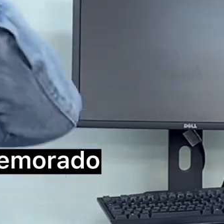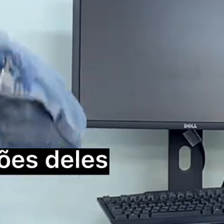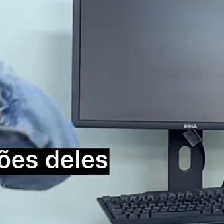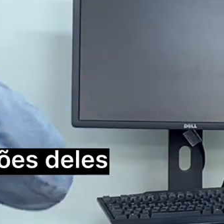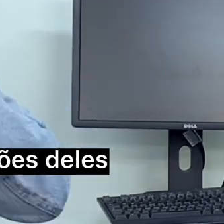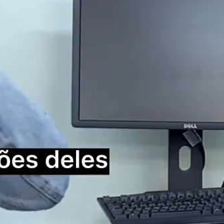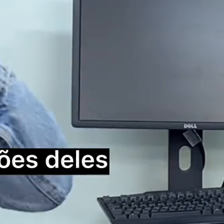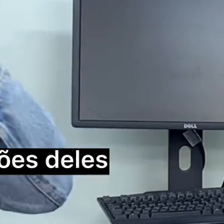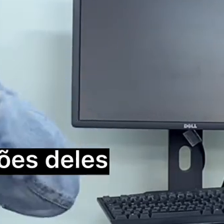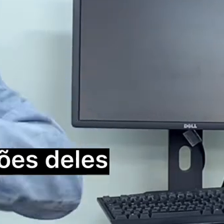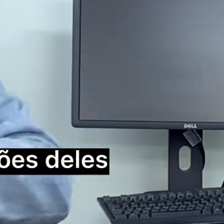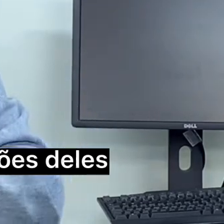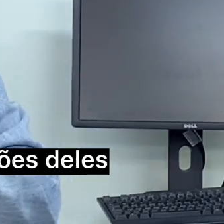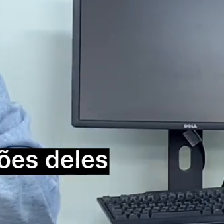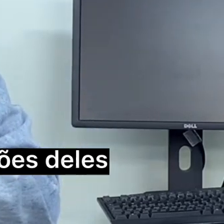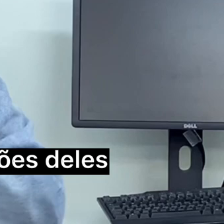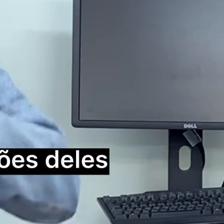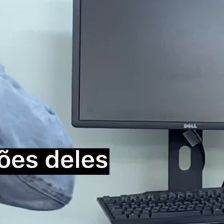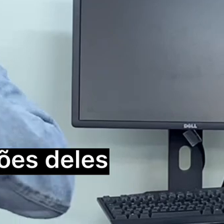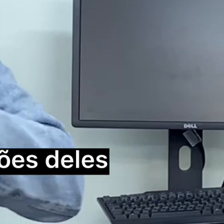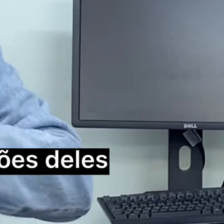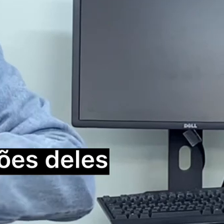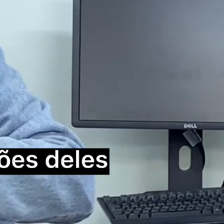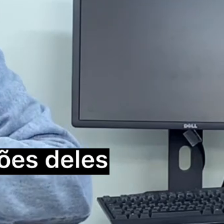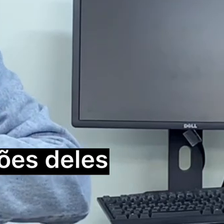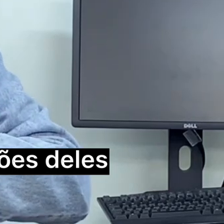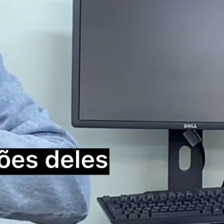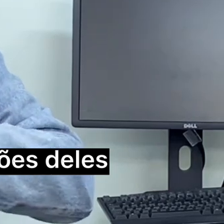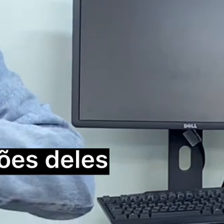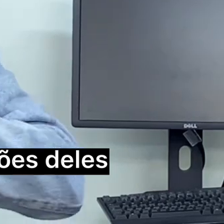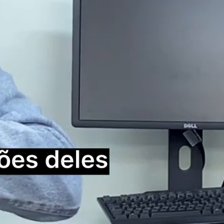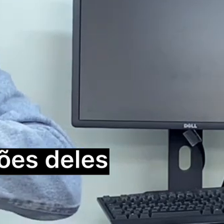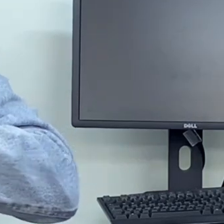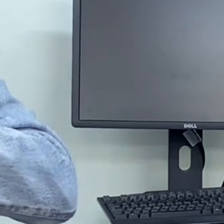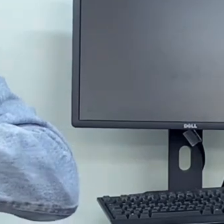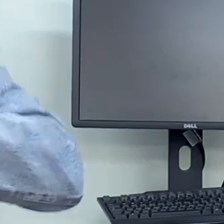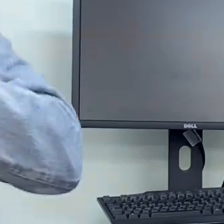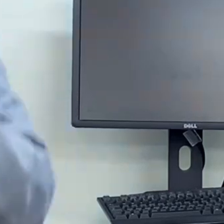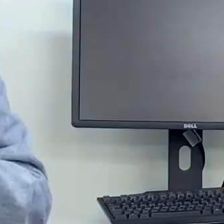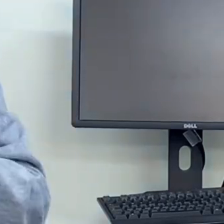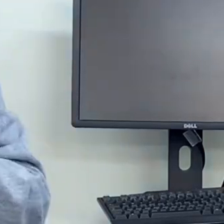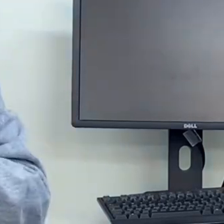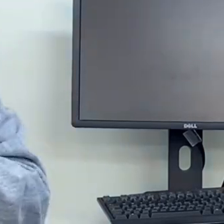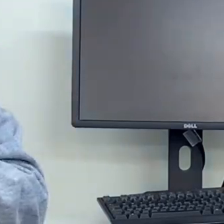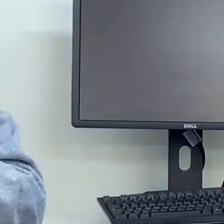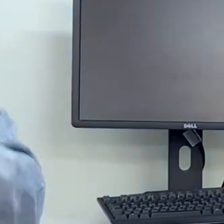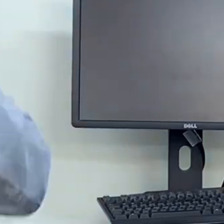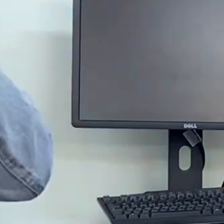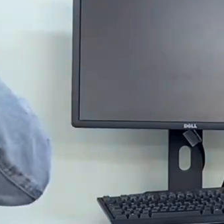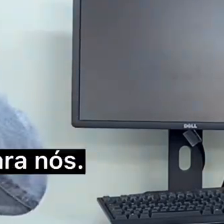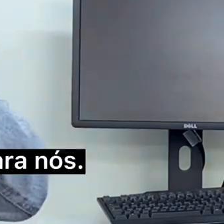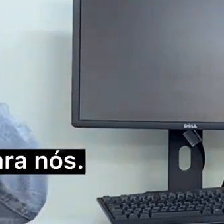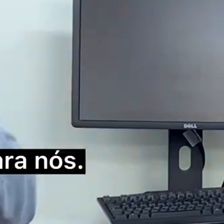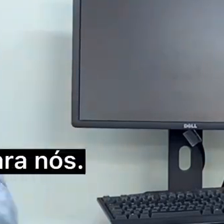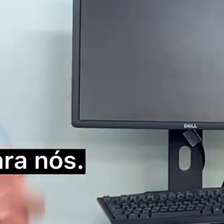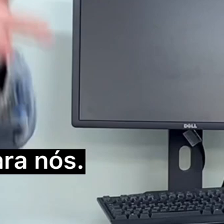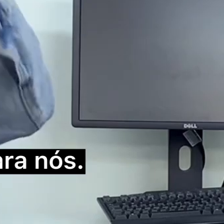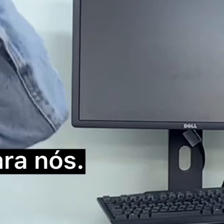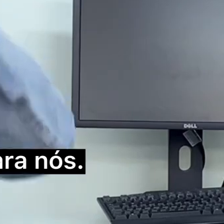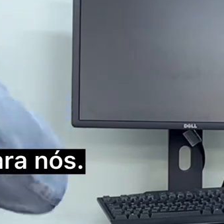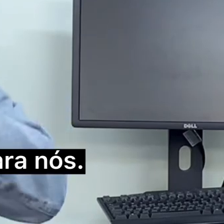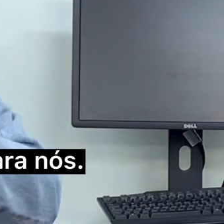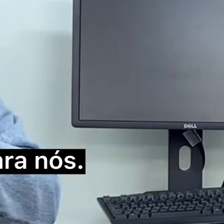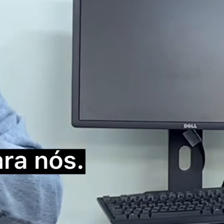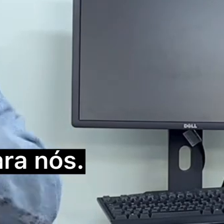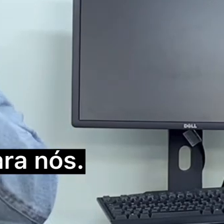demorado, né? Porque a gente teve que pegar as sinalizações deles, trazer a língua de sinais para esses